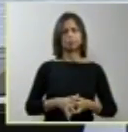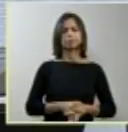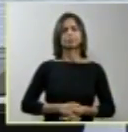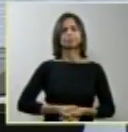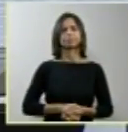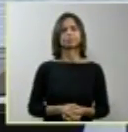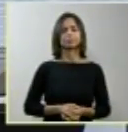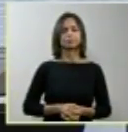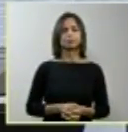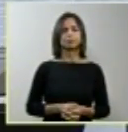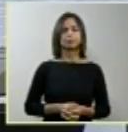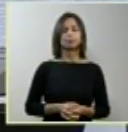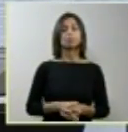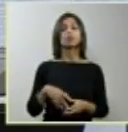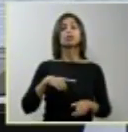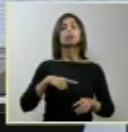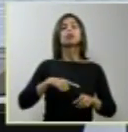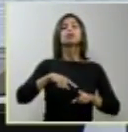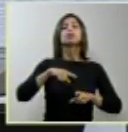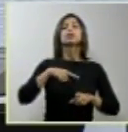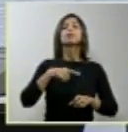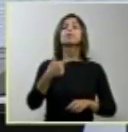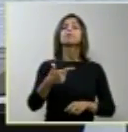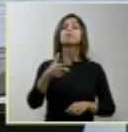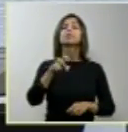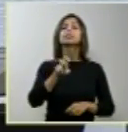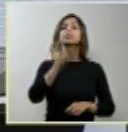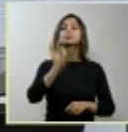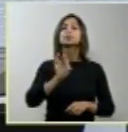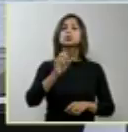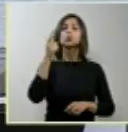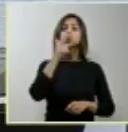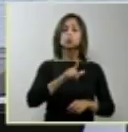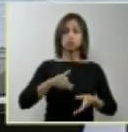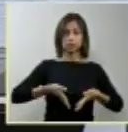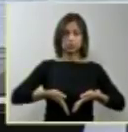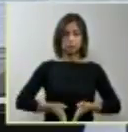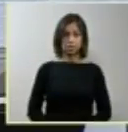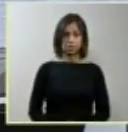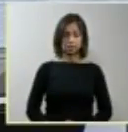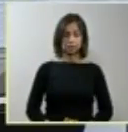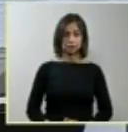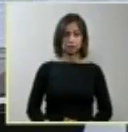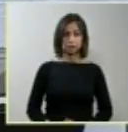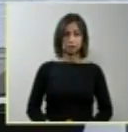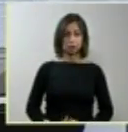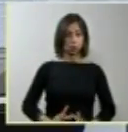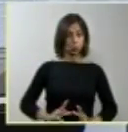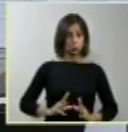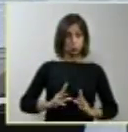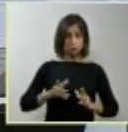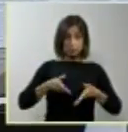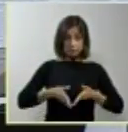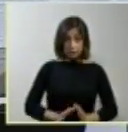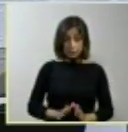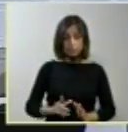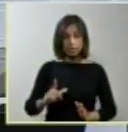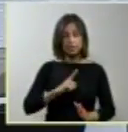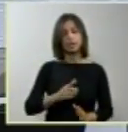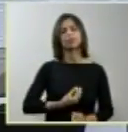dos 25% que chegam a nascer, todos têm sobrevida